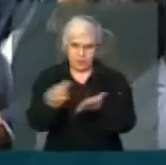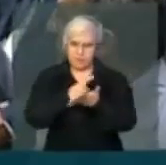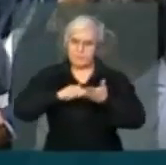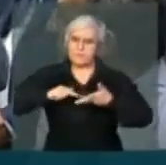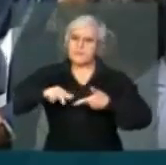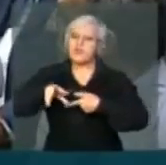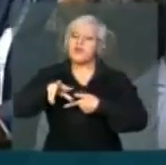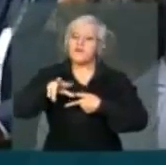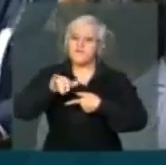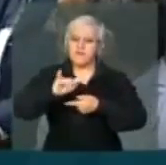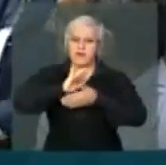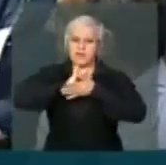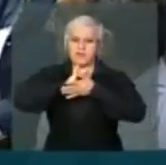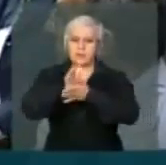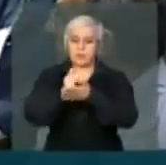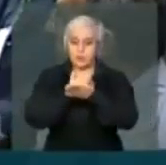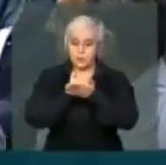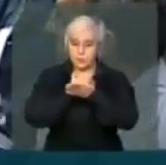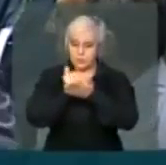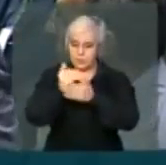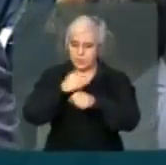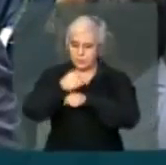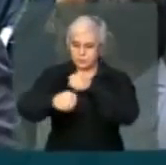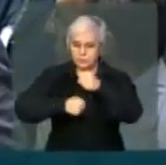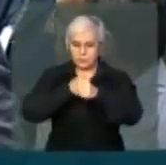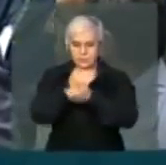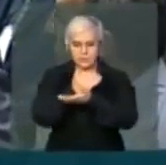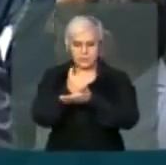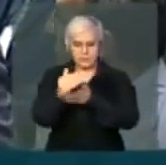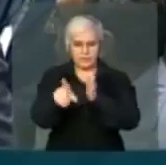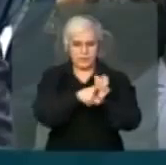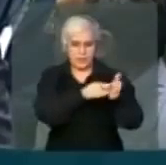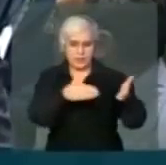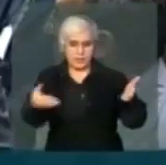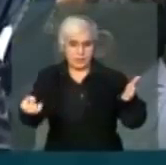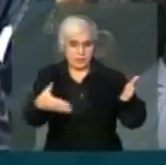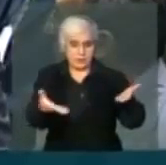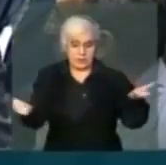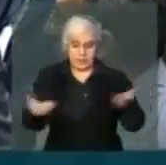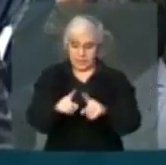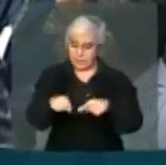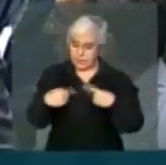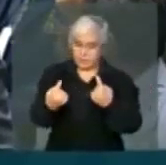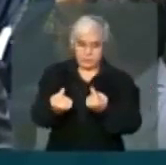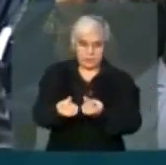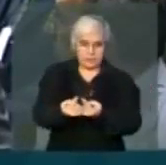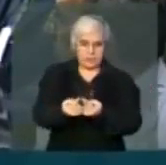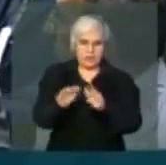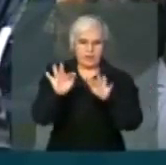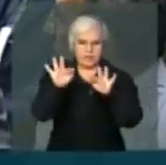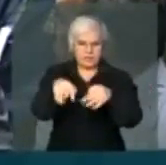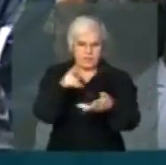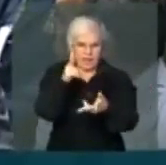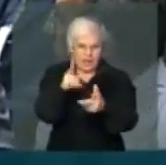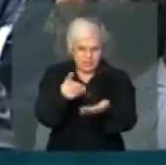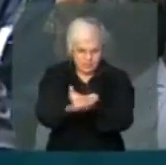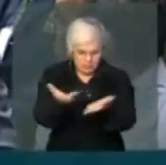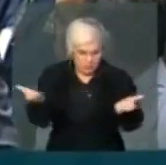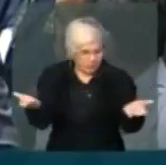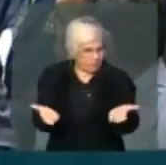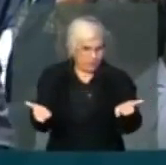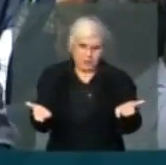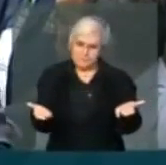terão repercussão no início da próxima legislatura essa sessão ser encerrada da forma que foi